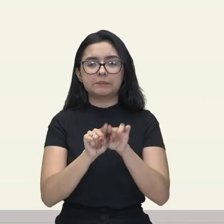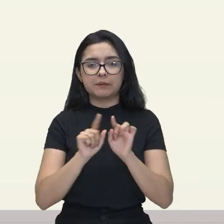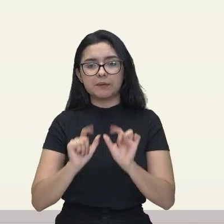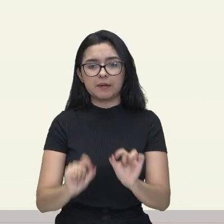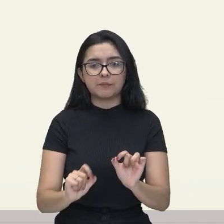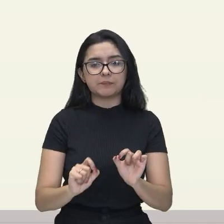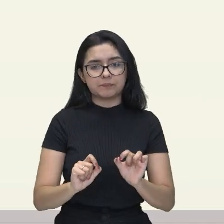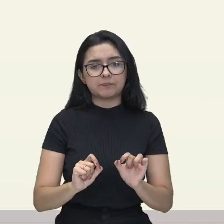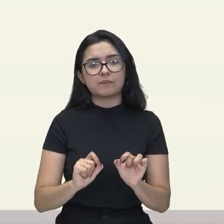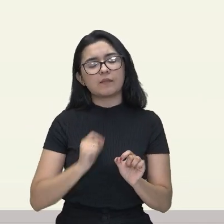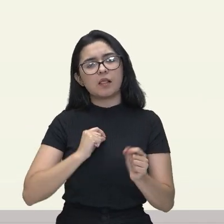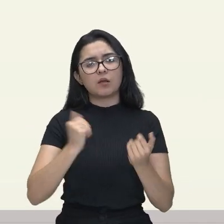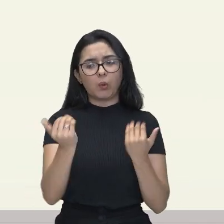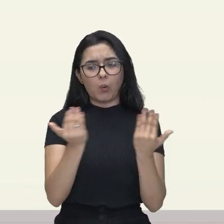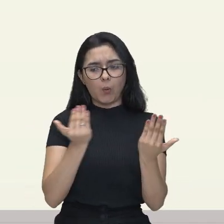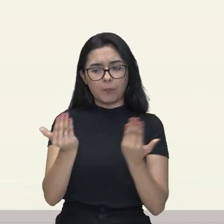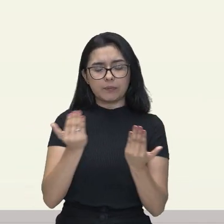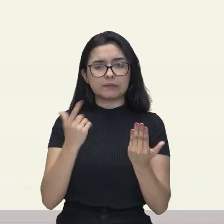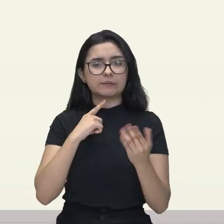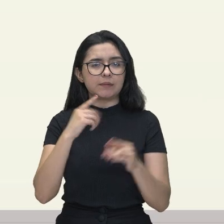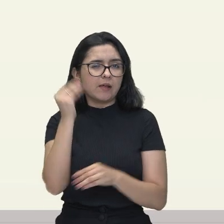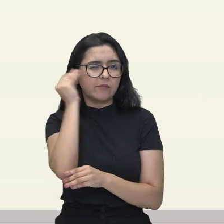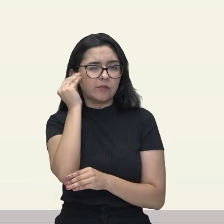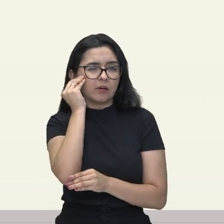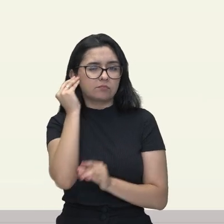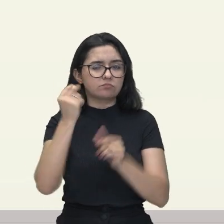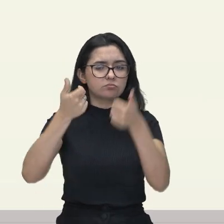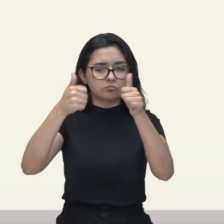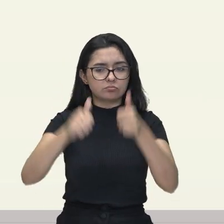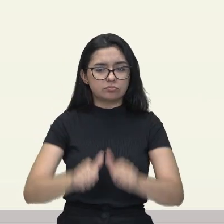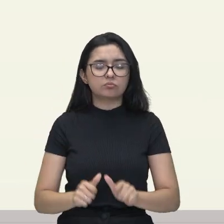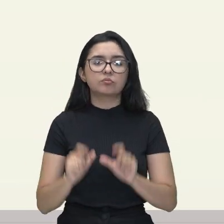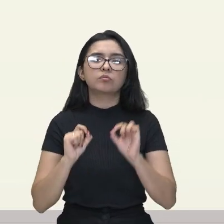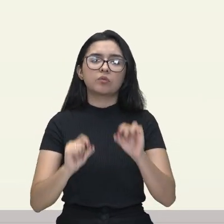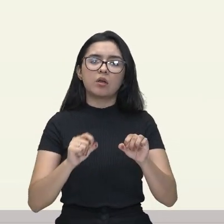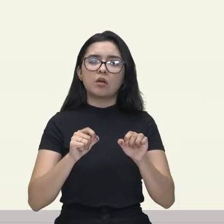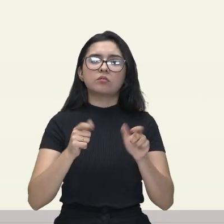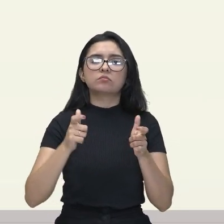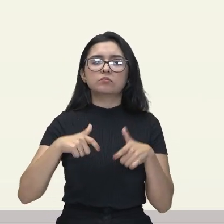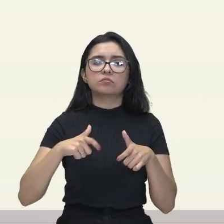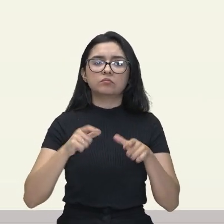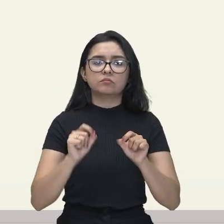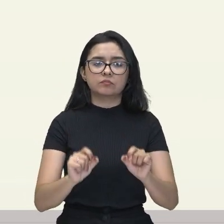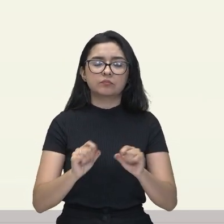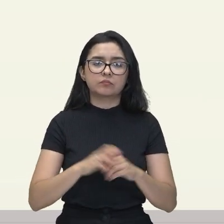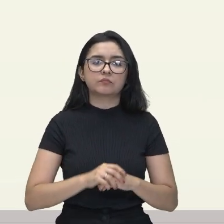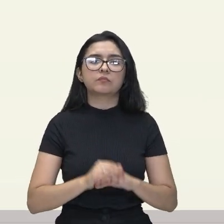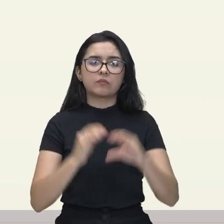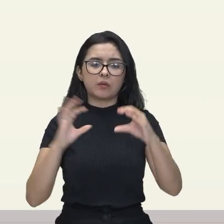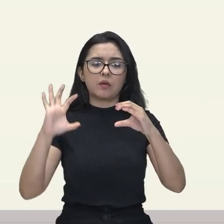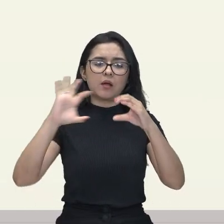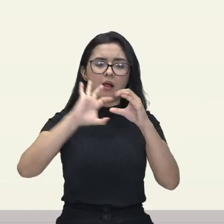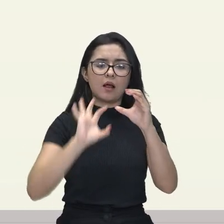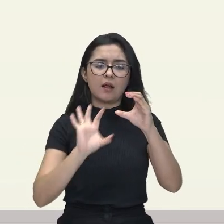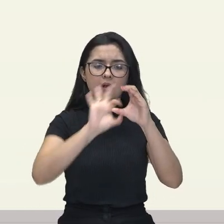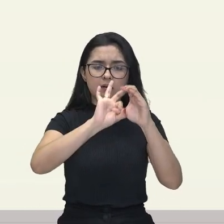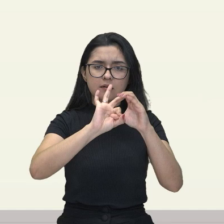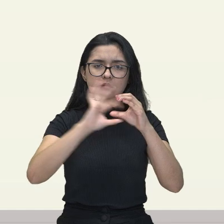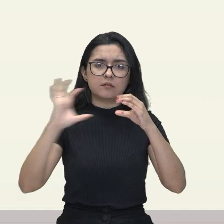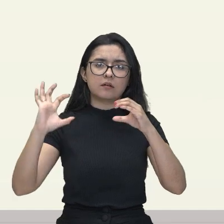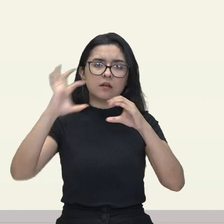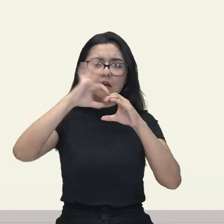compara, ela observa a posição dos ligantes nas